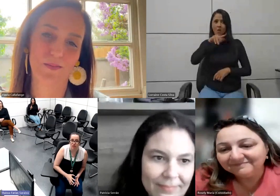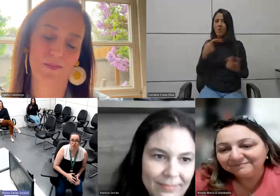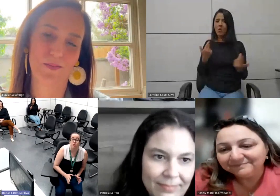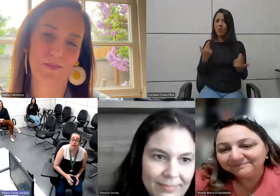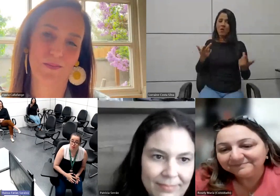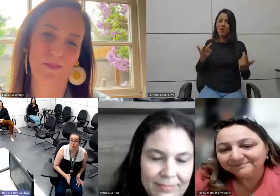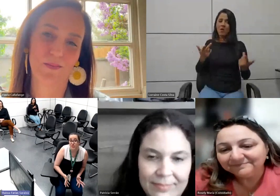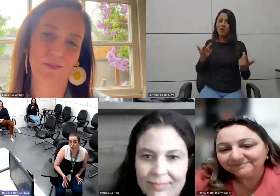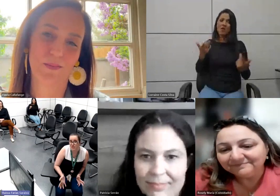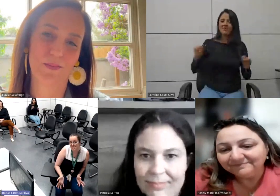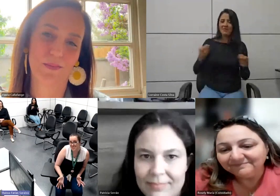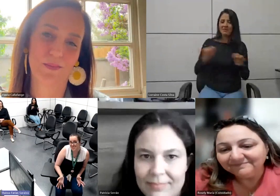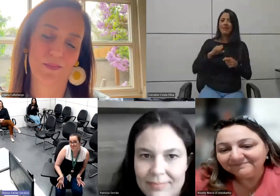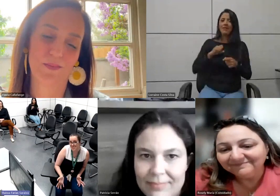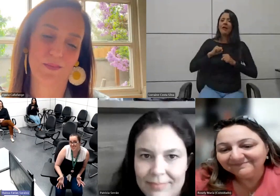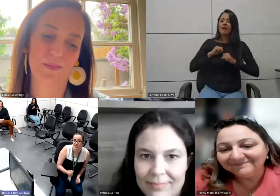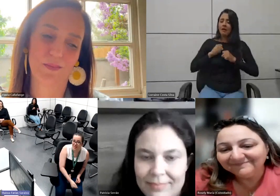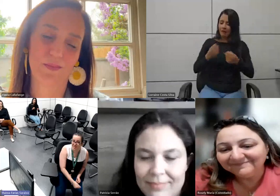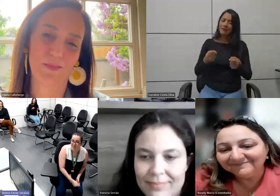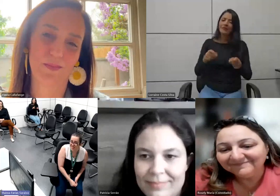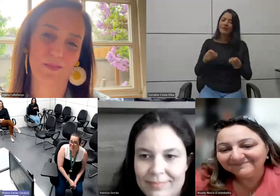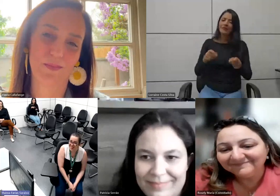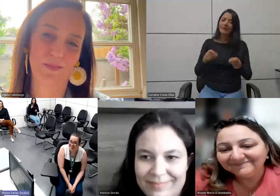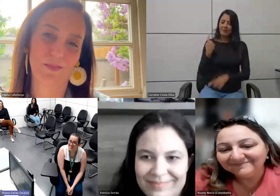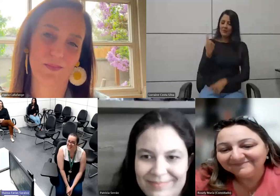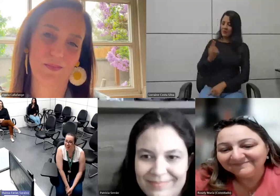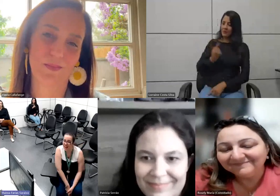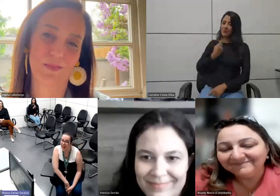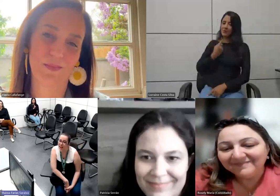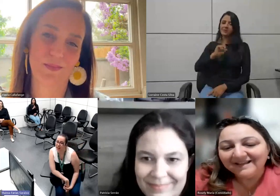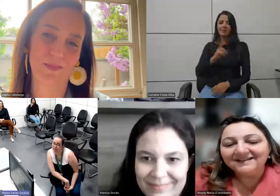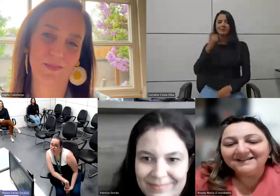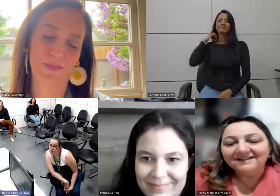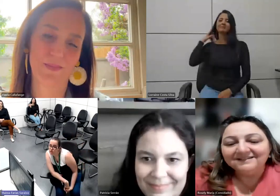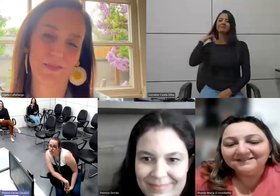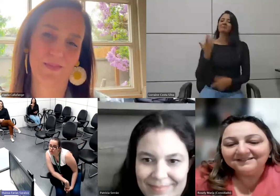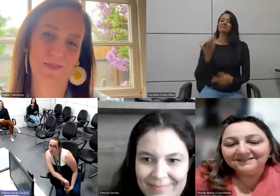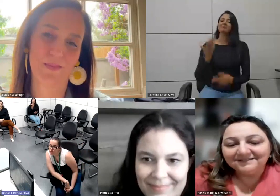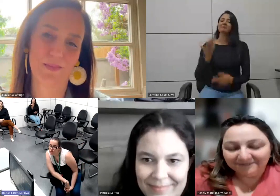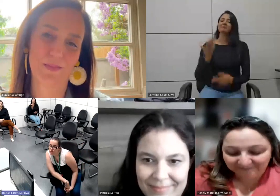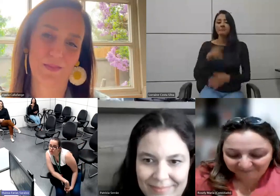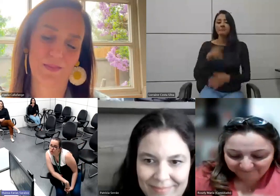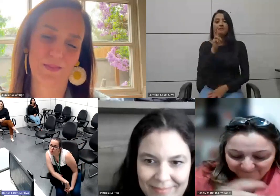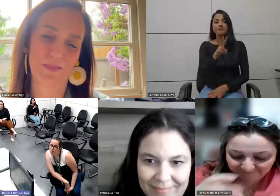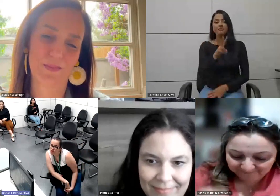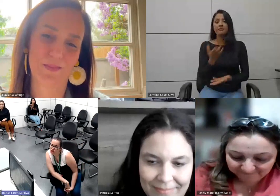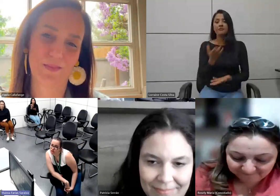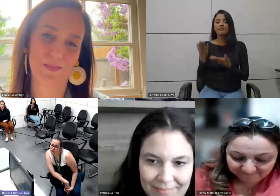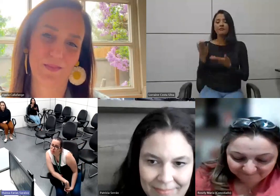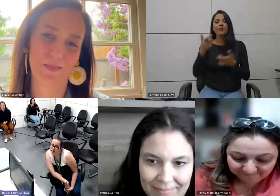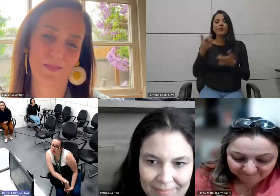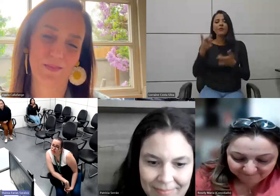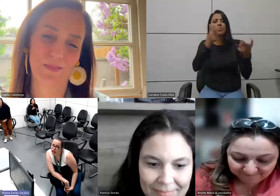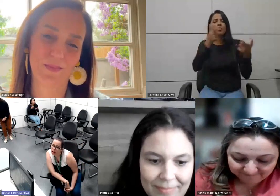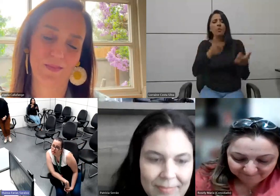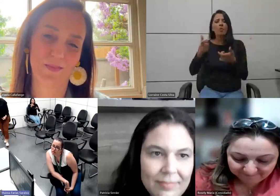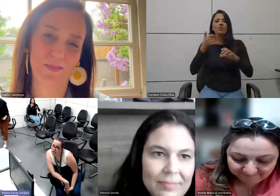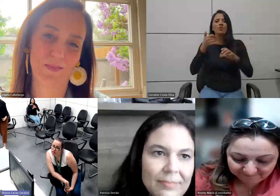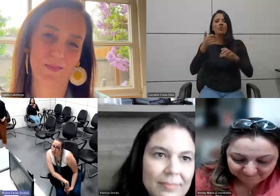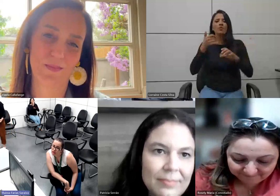então eu lutei bastante mas não estava sozinha nessa deixa eu ver aqui onde na